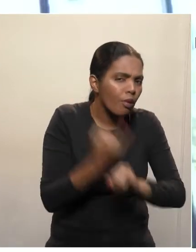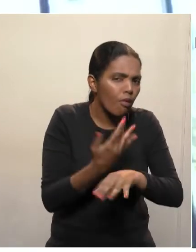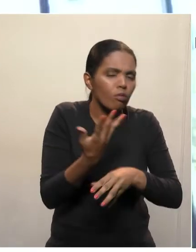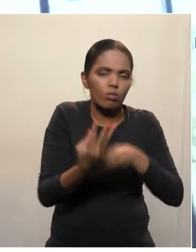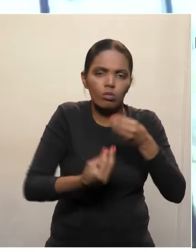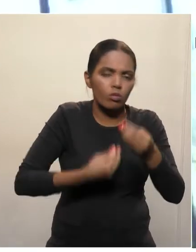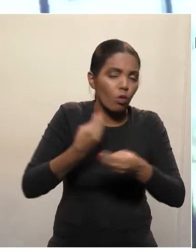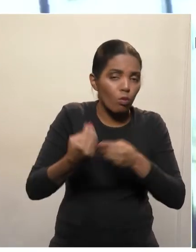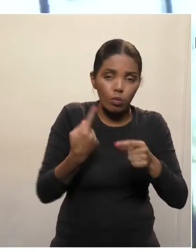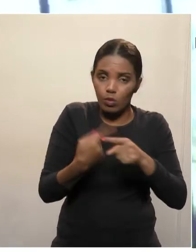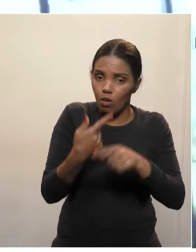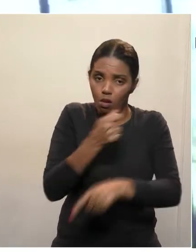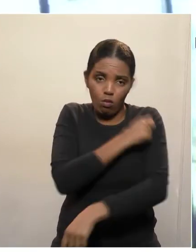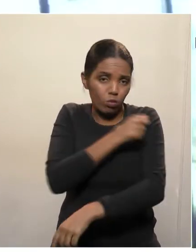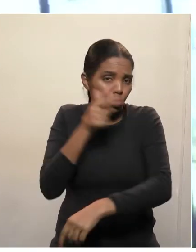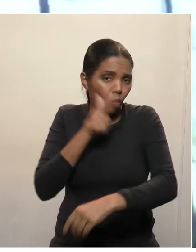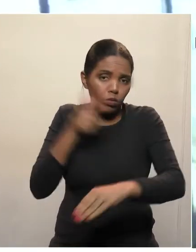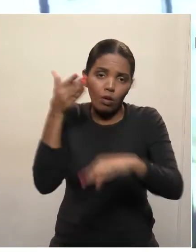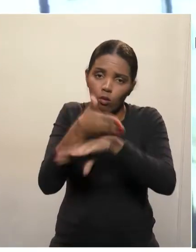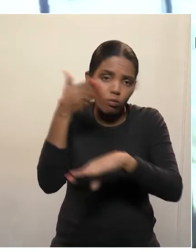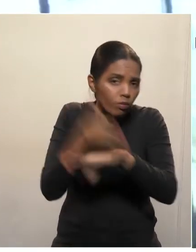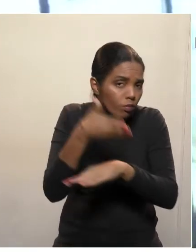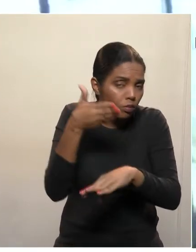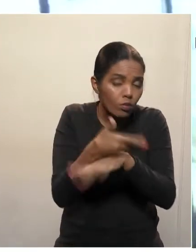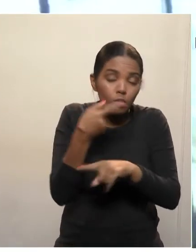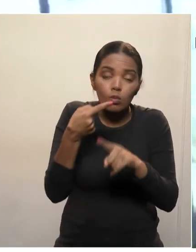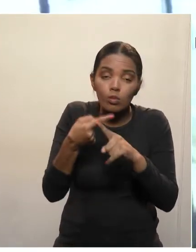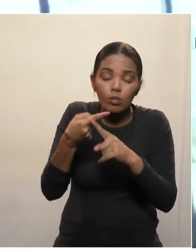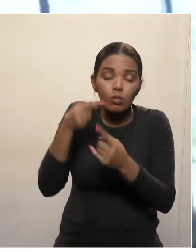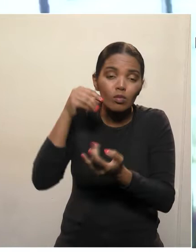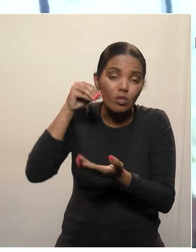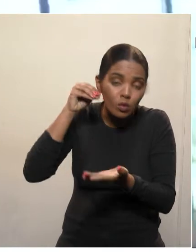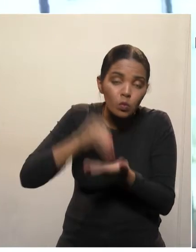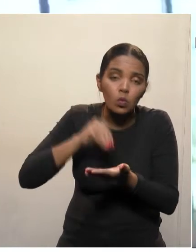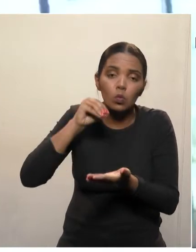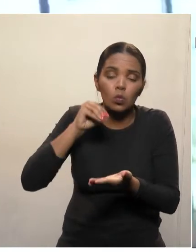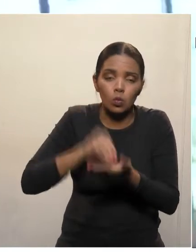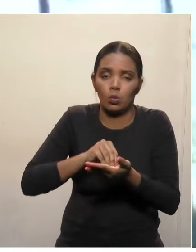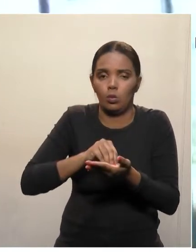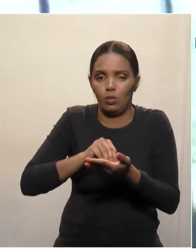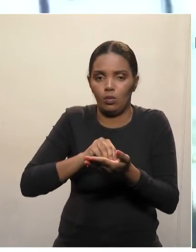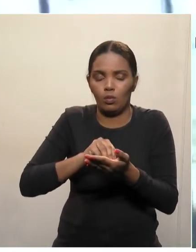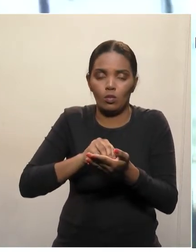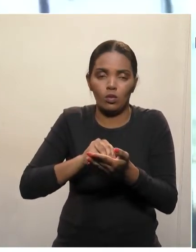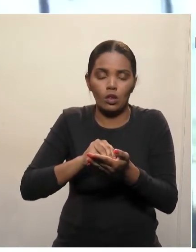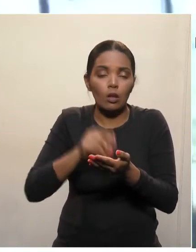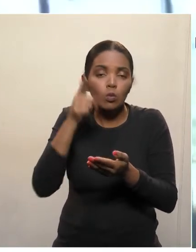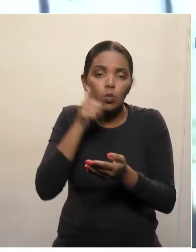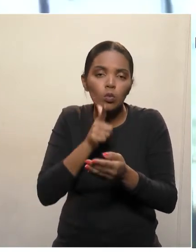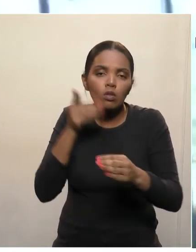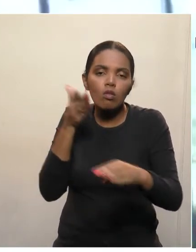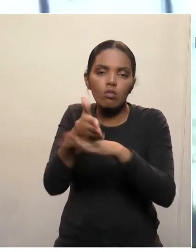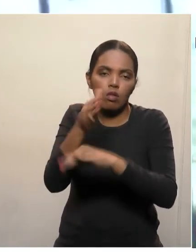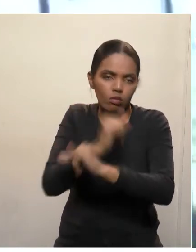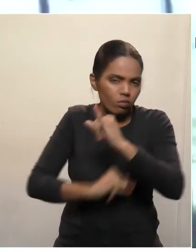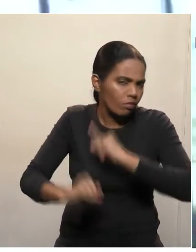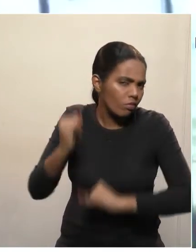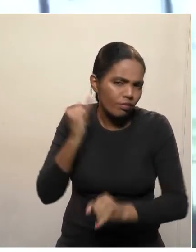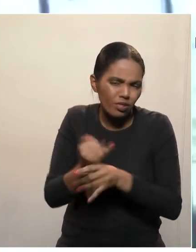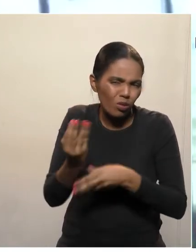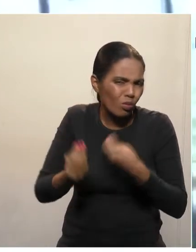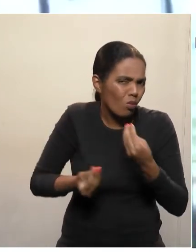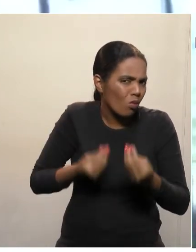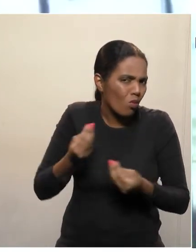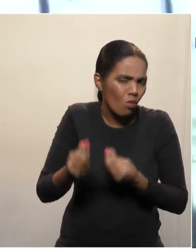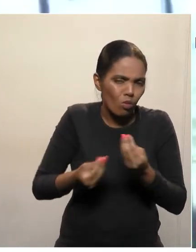onde o aluno não tem esse acesso por falta de conexão mesmo? Como que vai